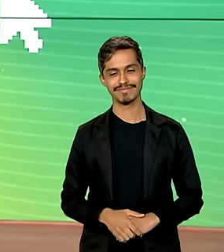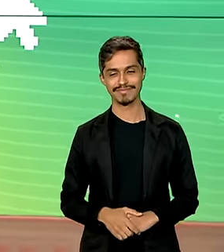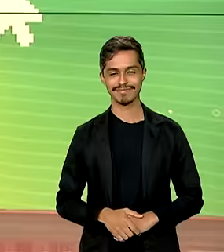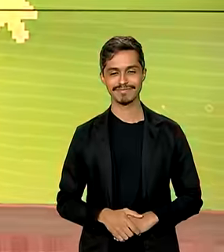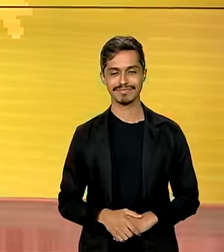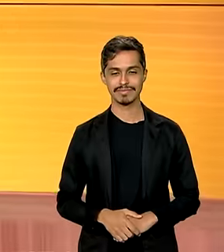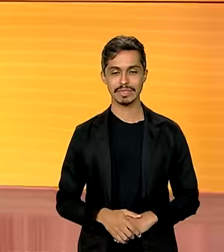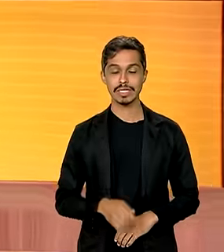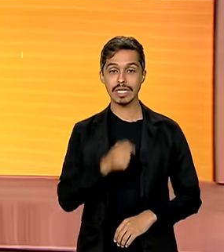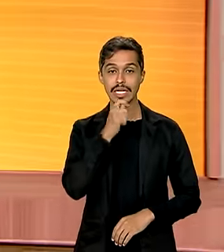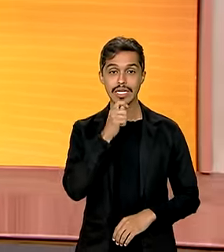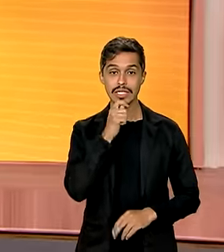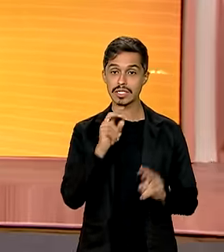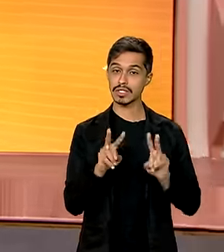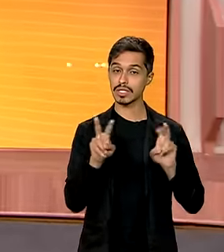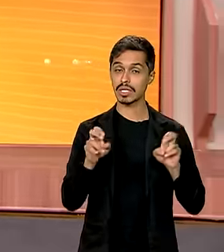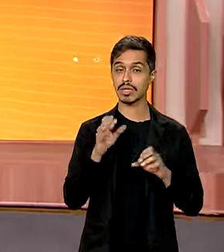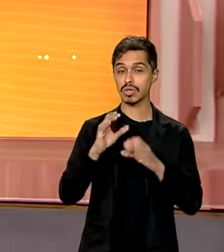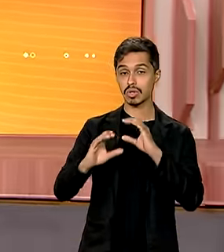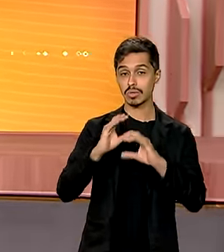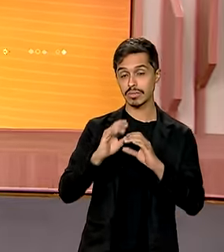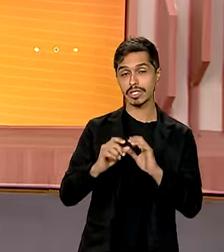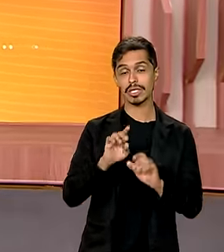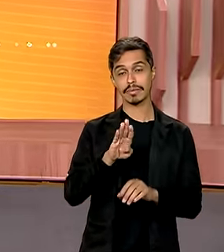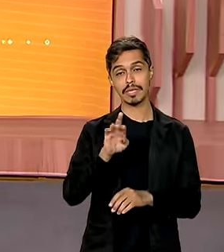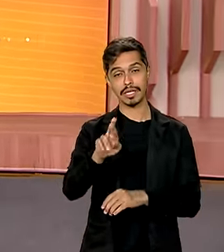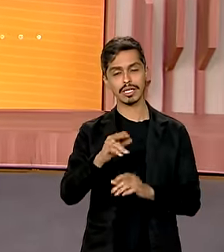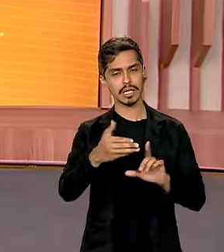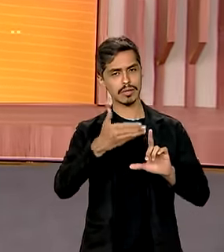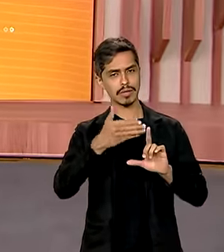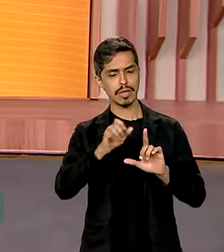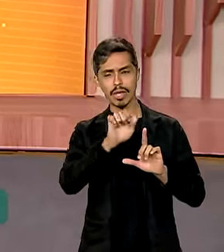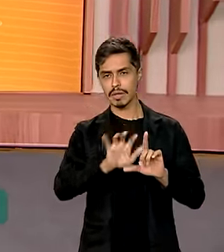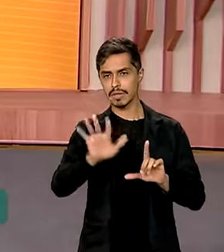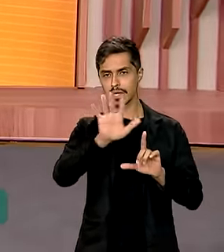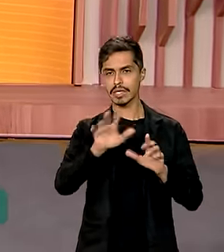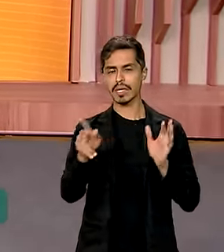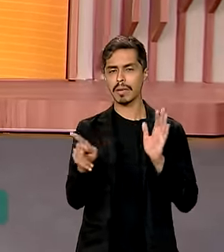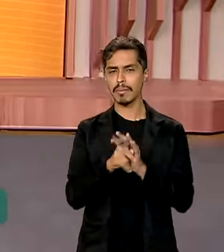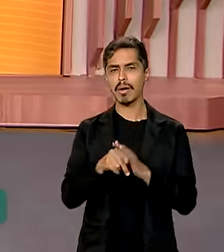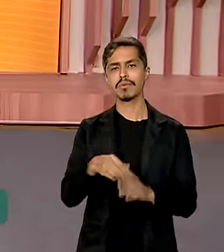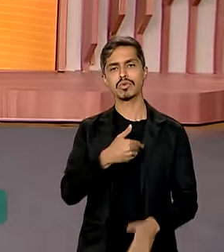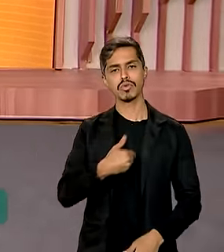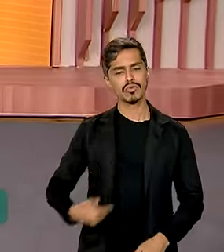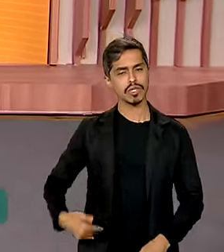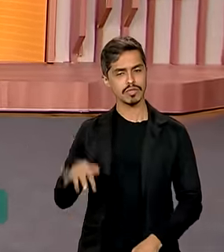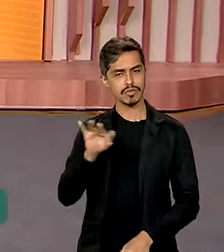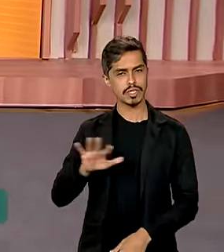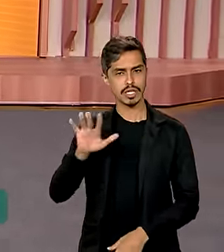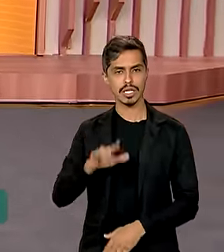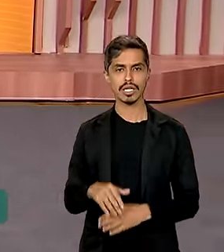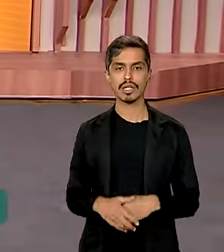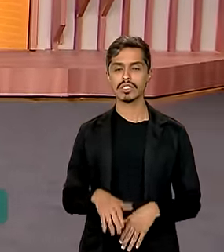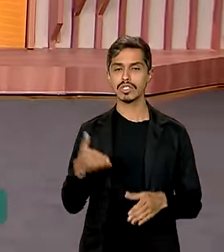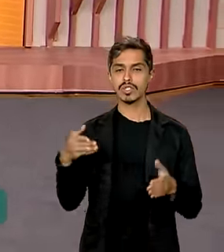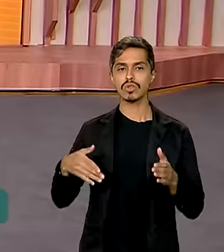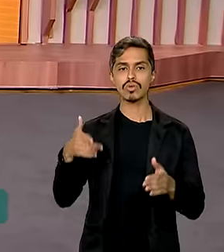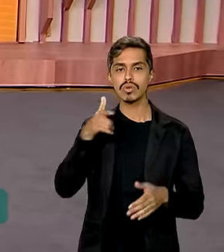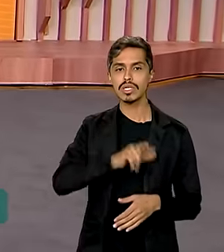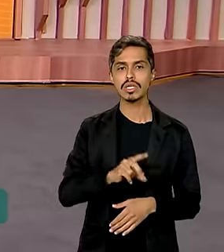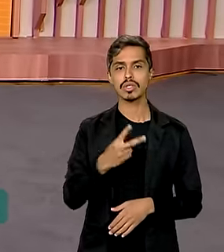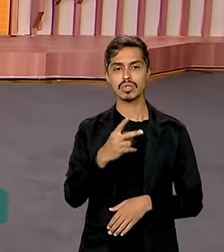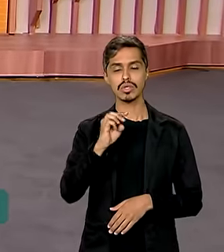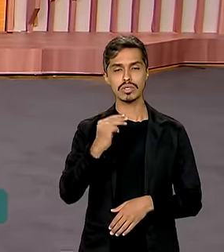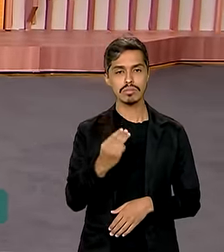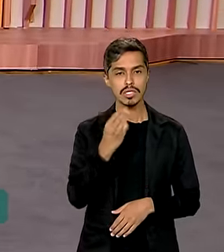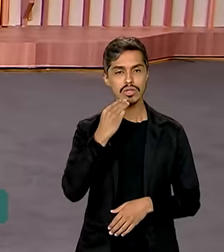E ainda sobre o comunica.br, a plataforma da transferência ativa do governo federal, ela já alcançou a marca de 2